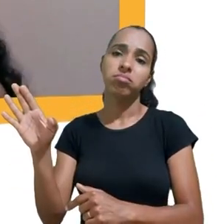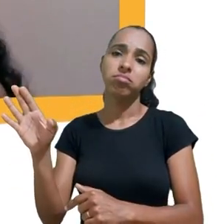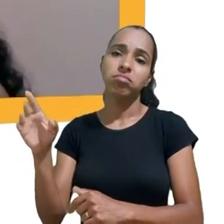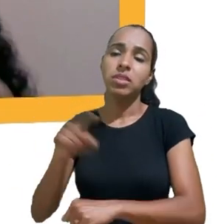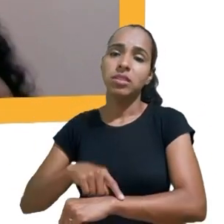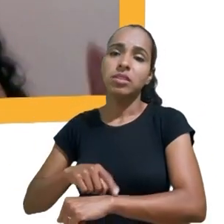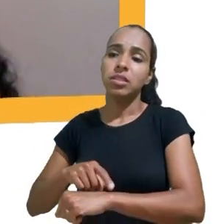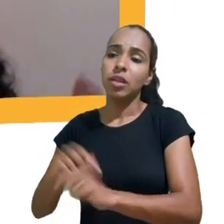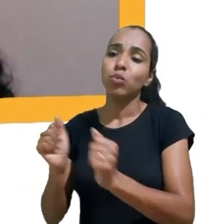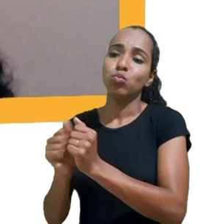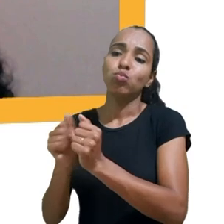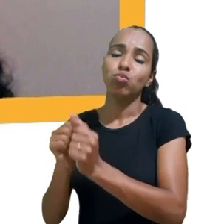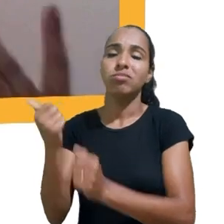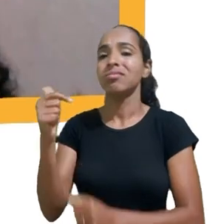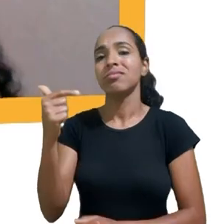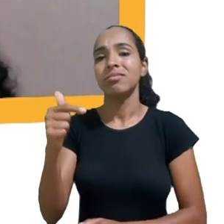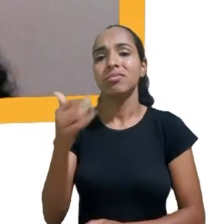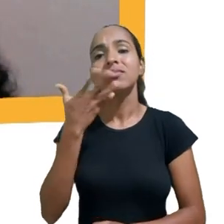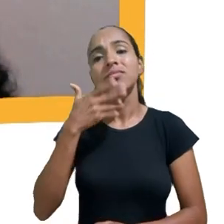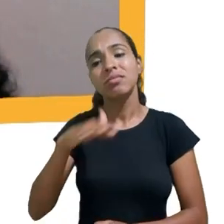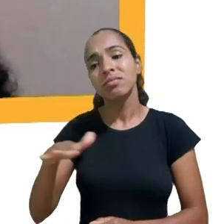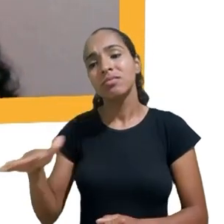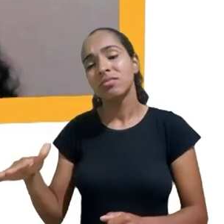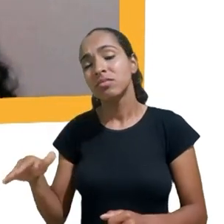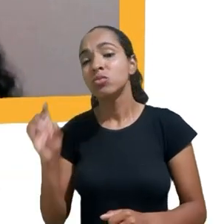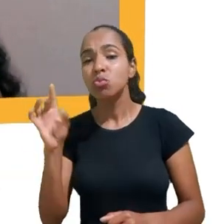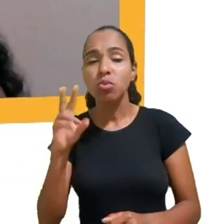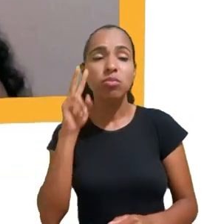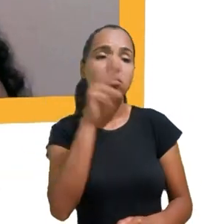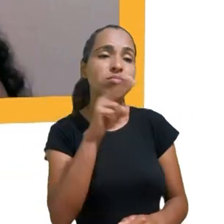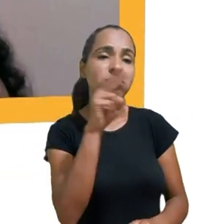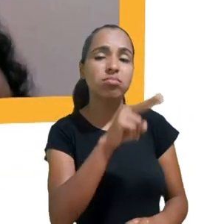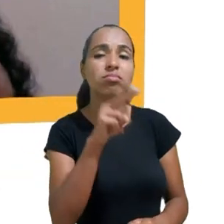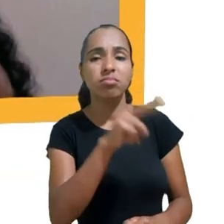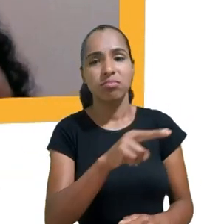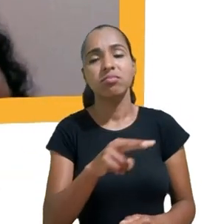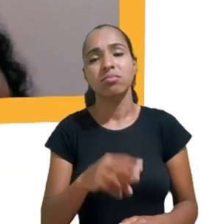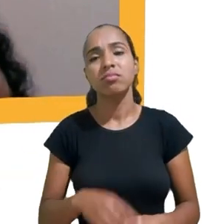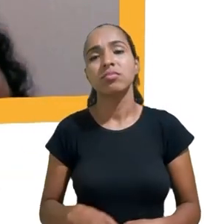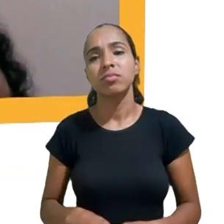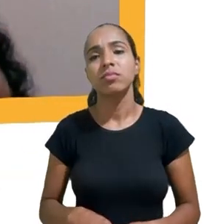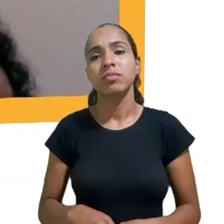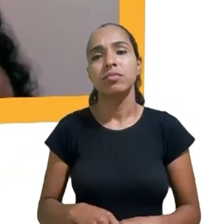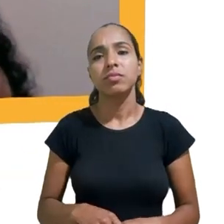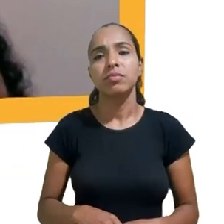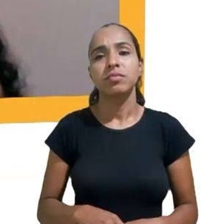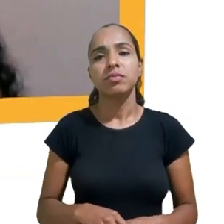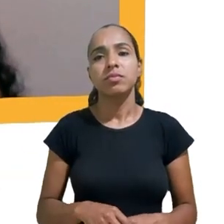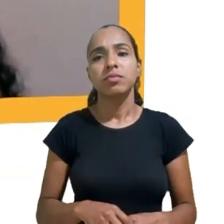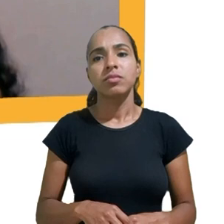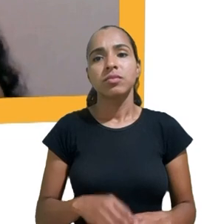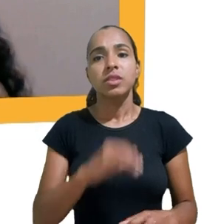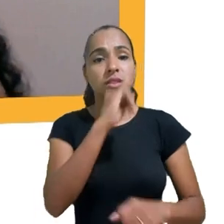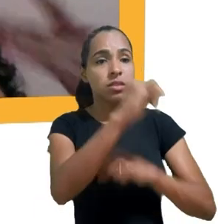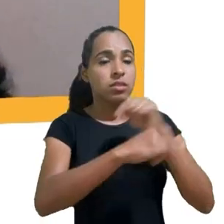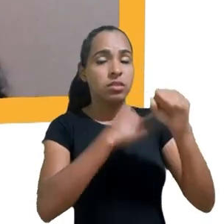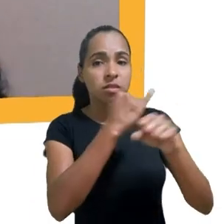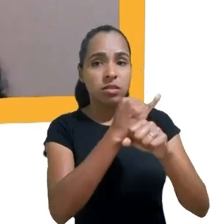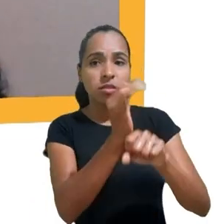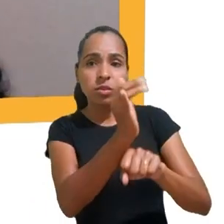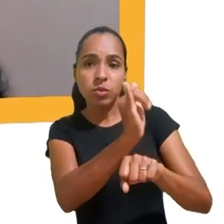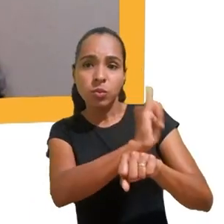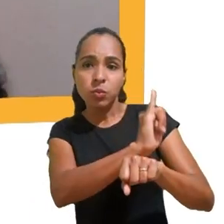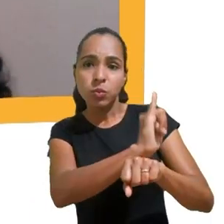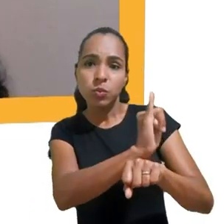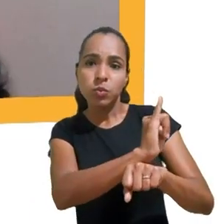E eu acho que esses youtubers mirins serem escravos dos pais na área do trabalho, né, desse